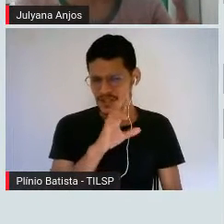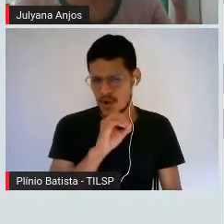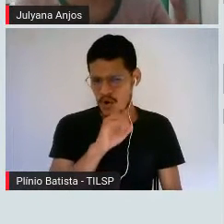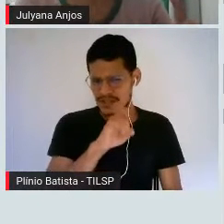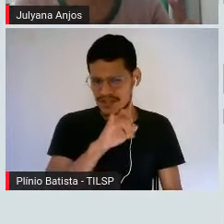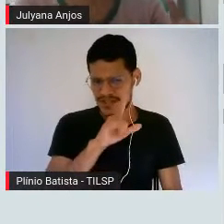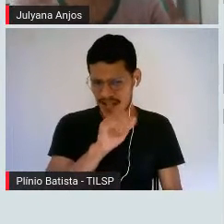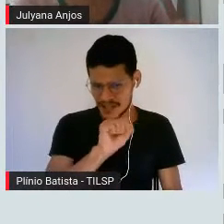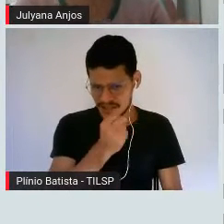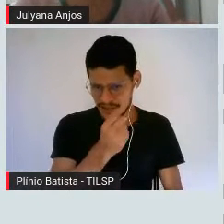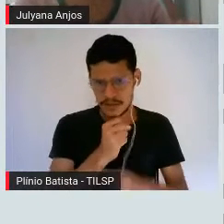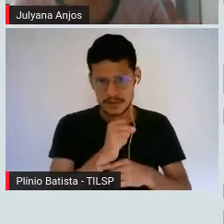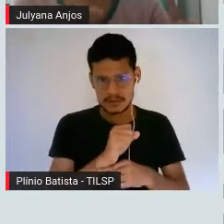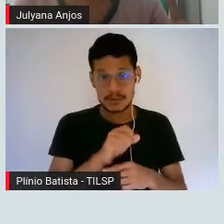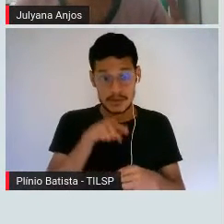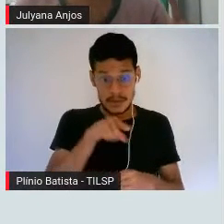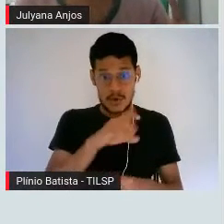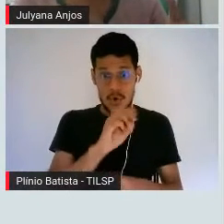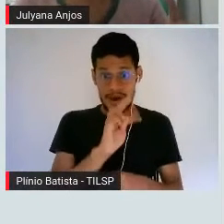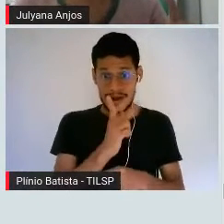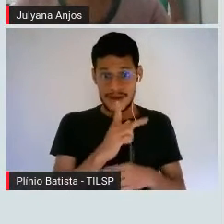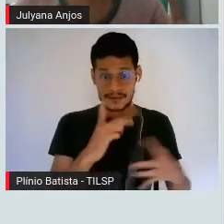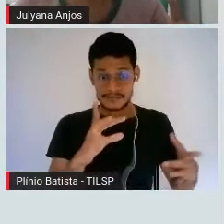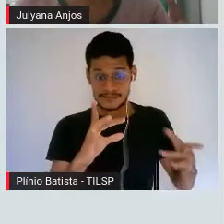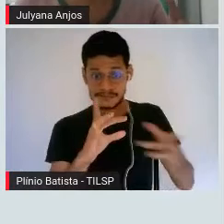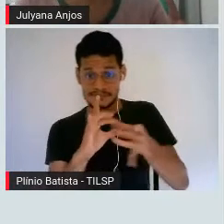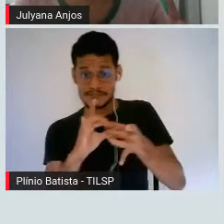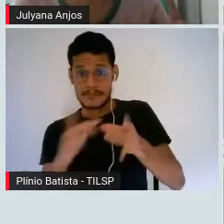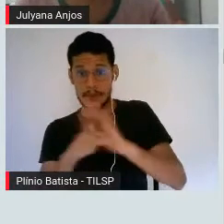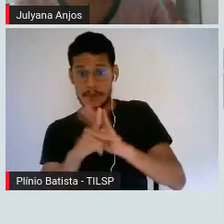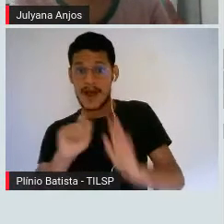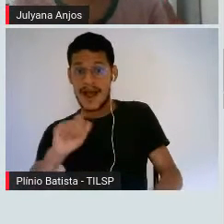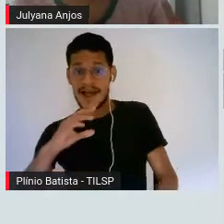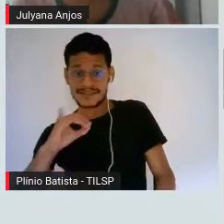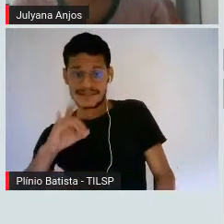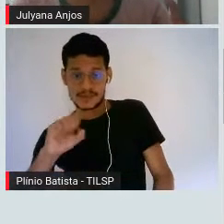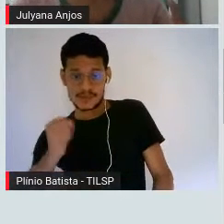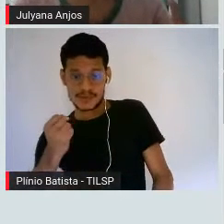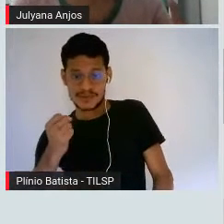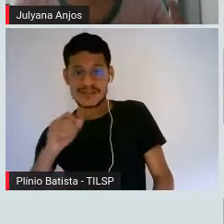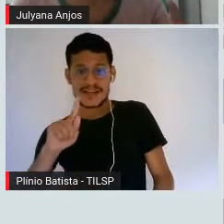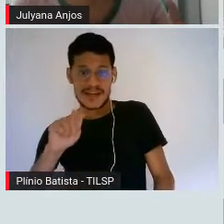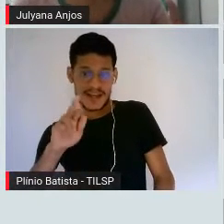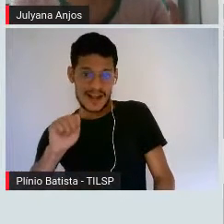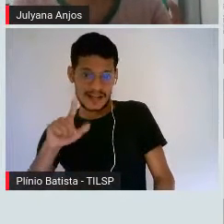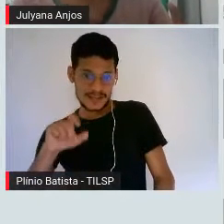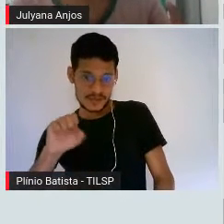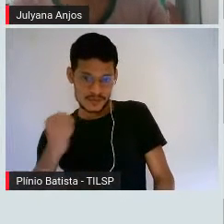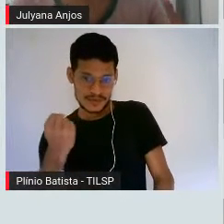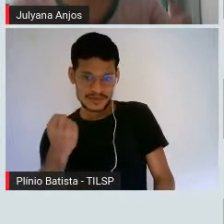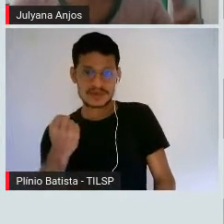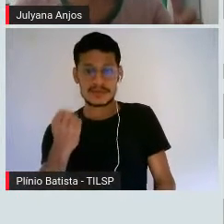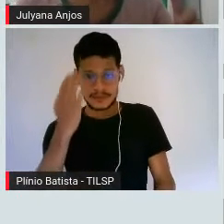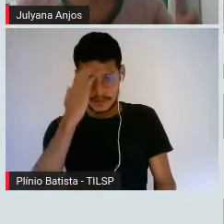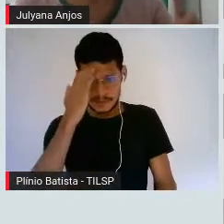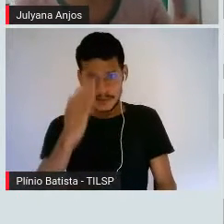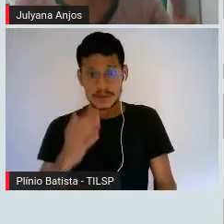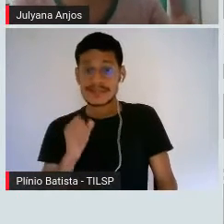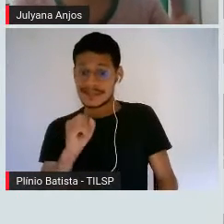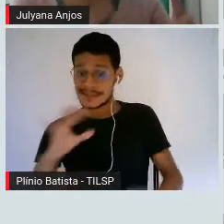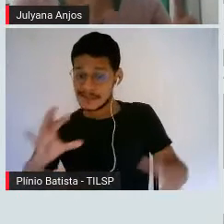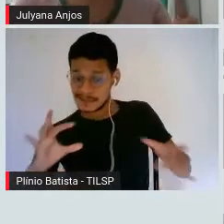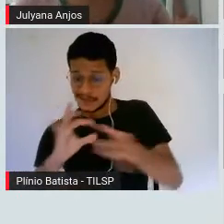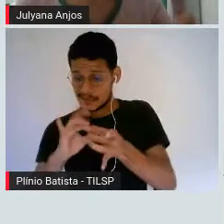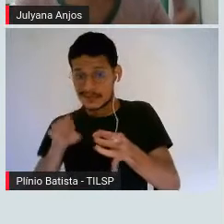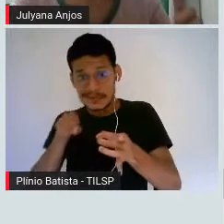esse OH vai permitir justamente essa associação com meus ácidos graxos, ok? Quando eu faço essa associação, os meus ácidos graxos,